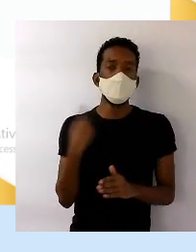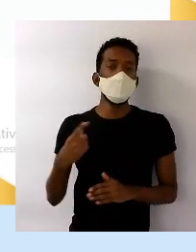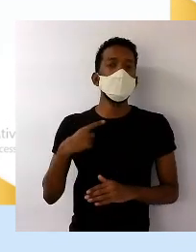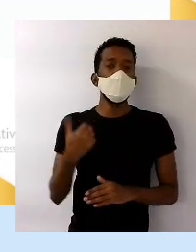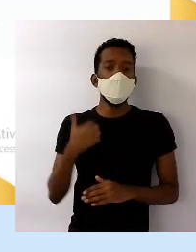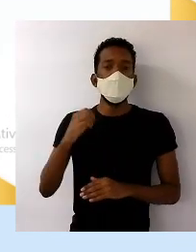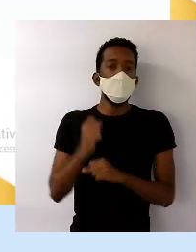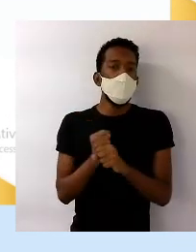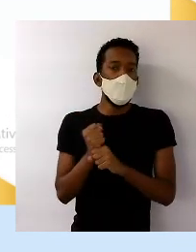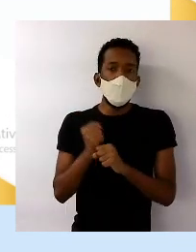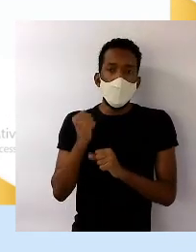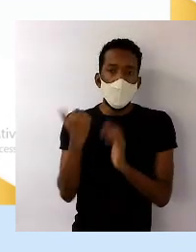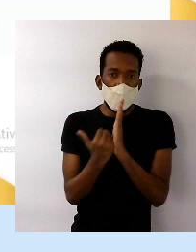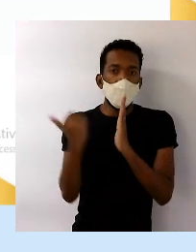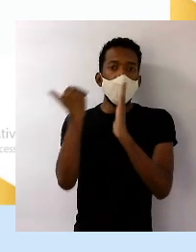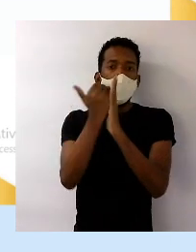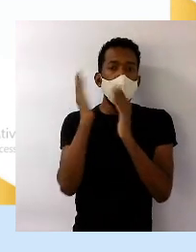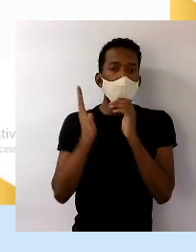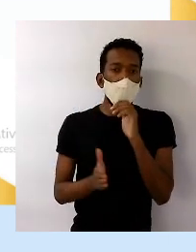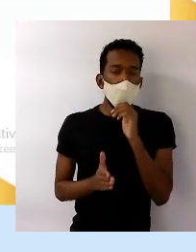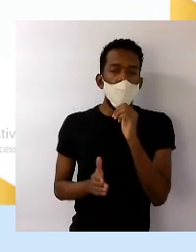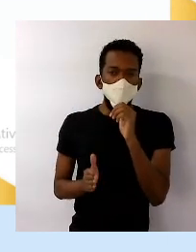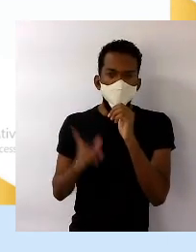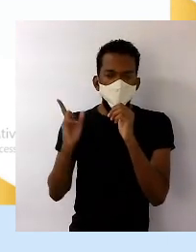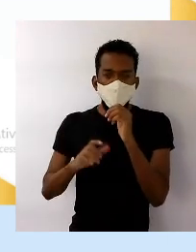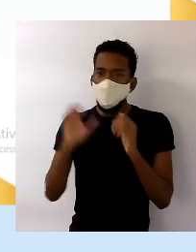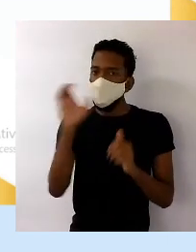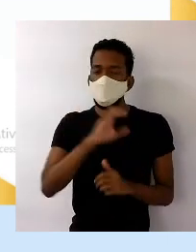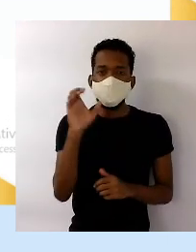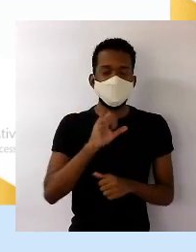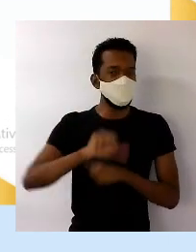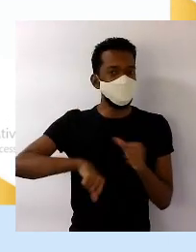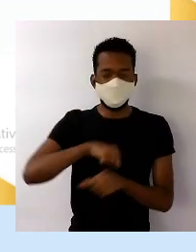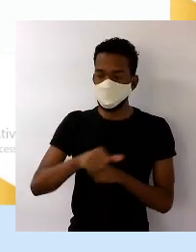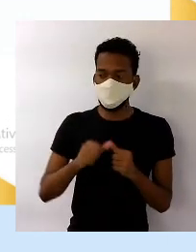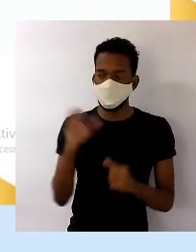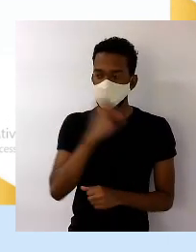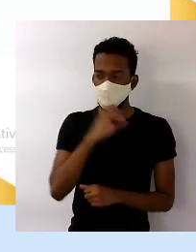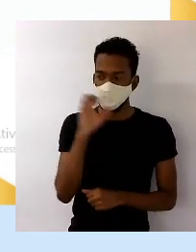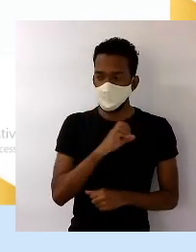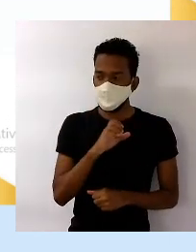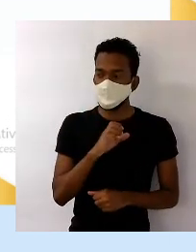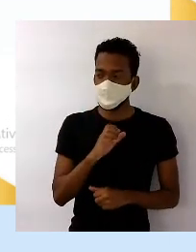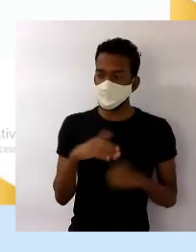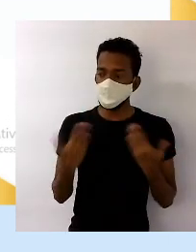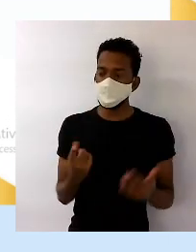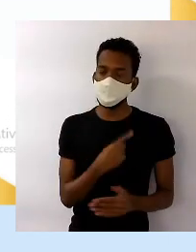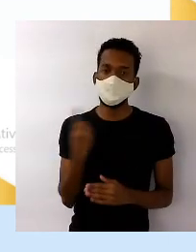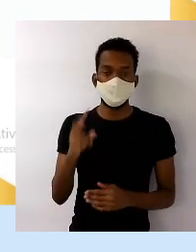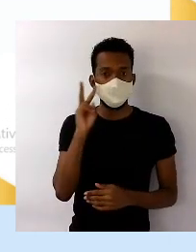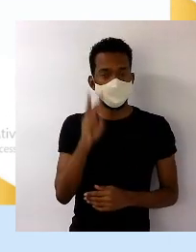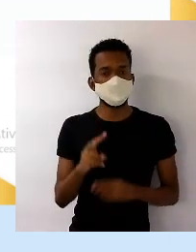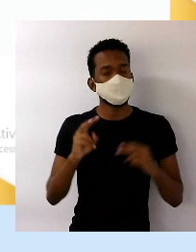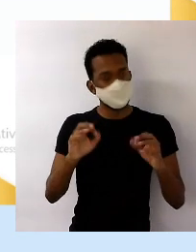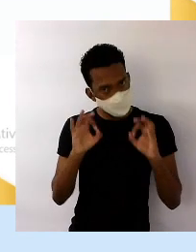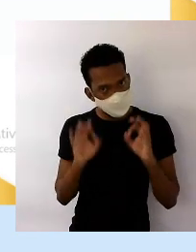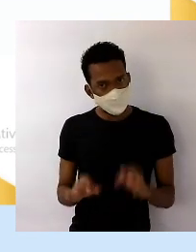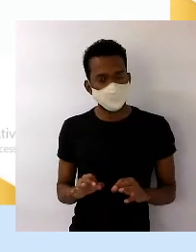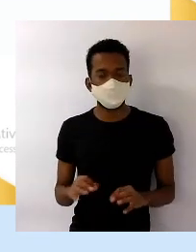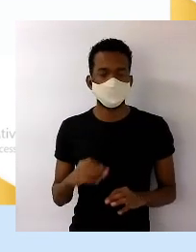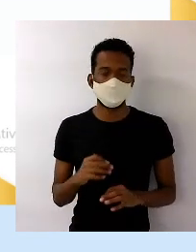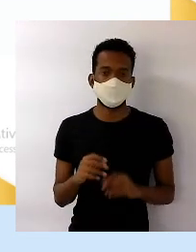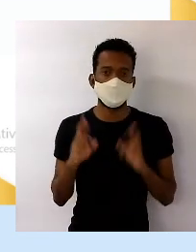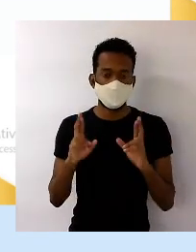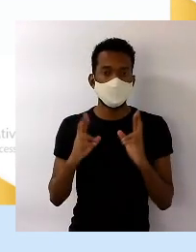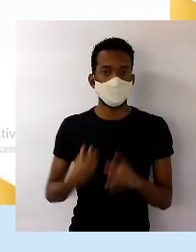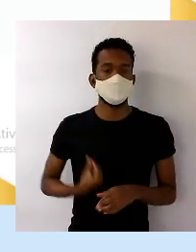anos nessa média. E é uma rápida transição. A gente vê que, realmente, a expectativa de vida